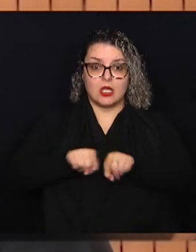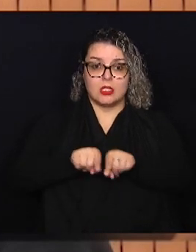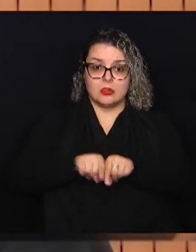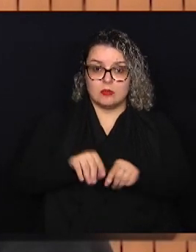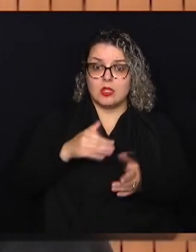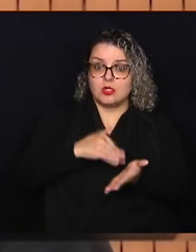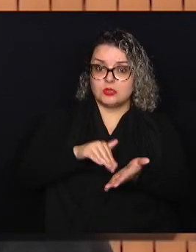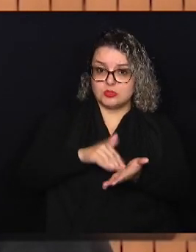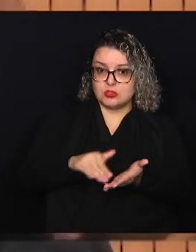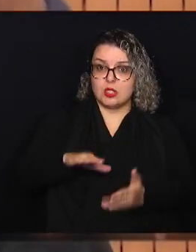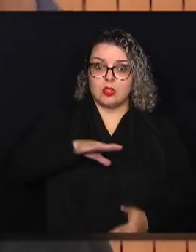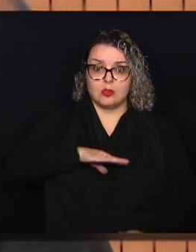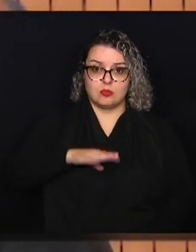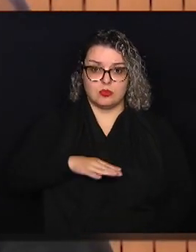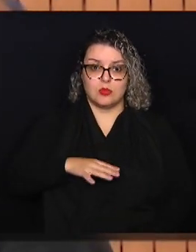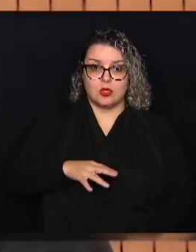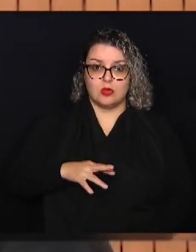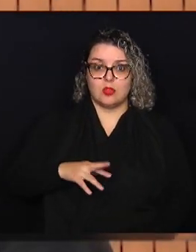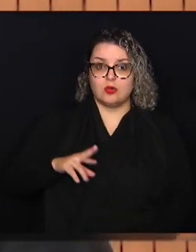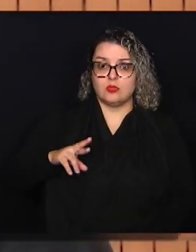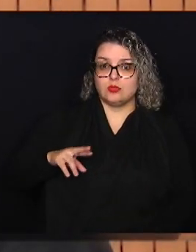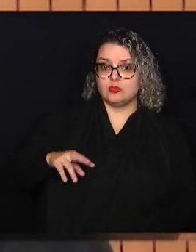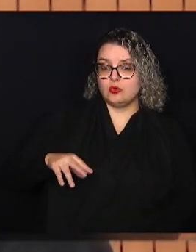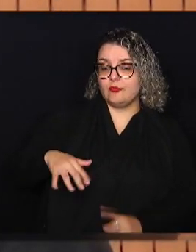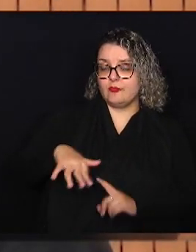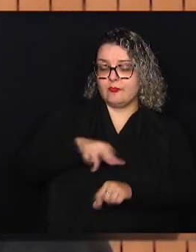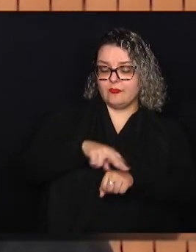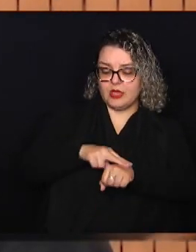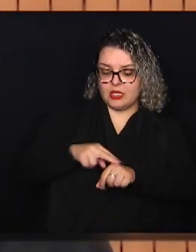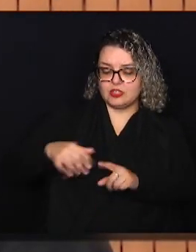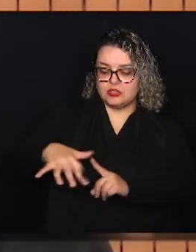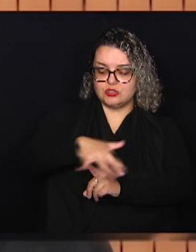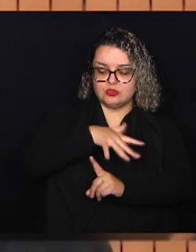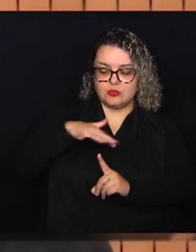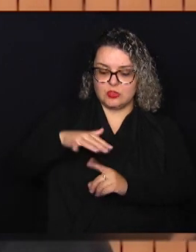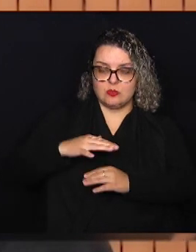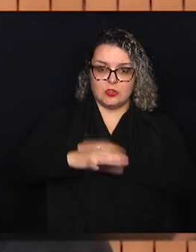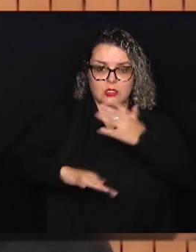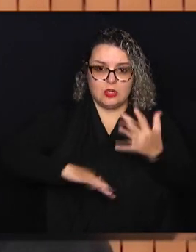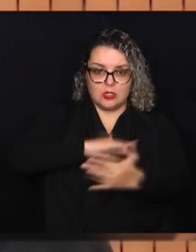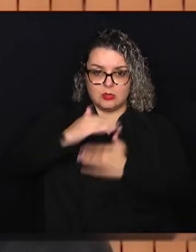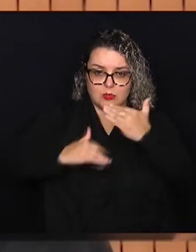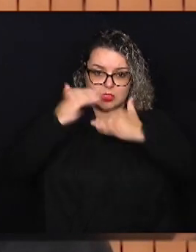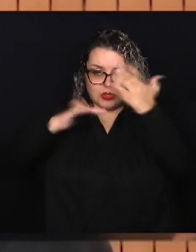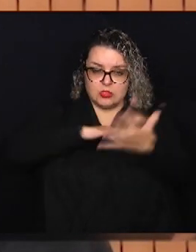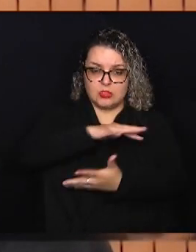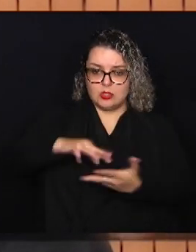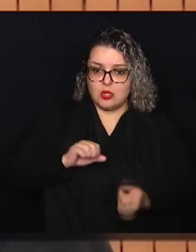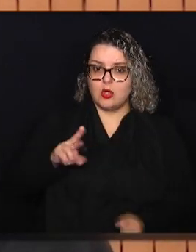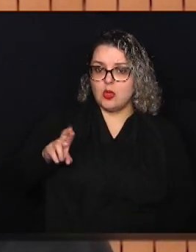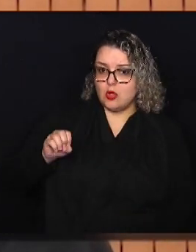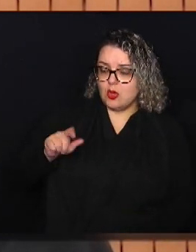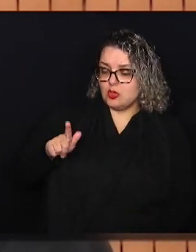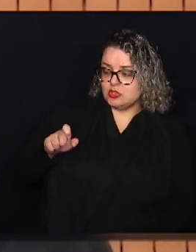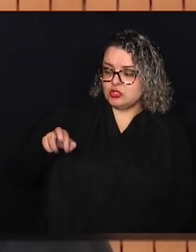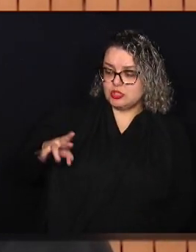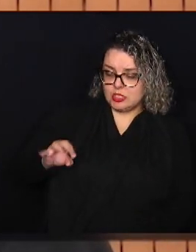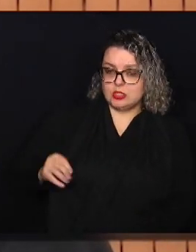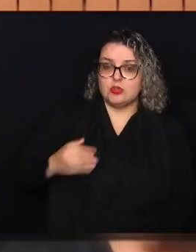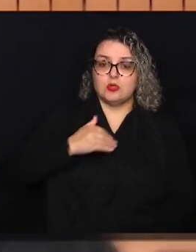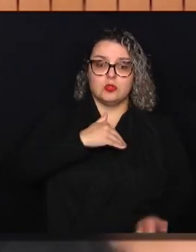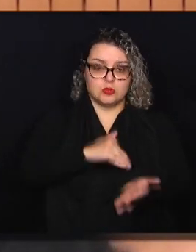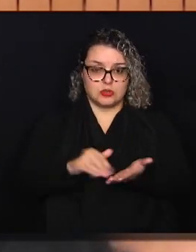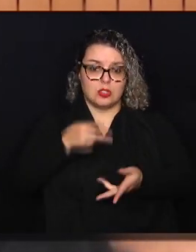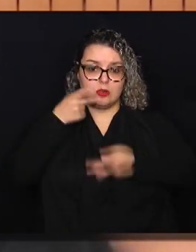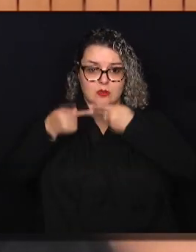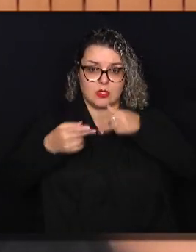secretário municipal do Verde, Meio Ambiente e Desenvolvimento Sustentável, Rogério Menezes. O secretário destacou